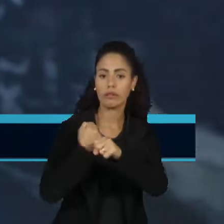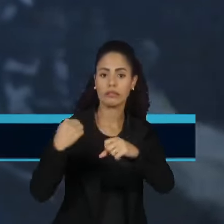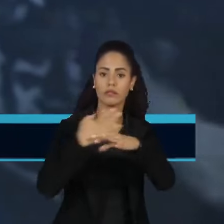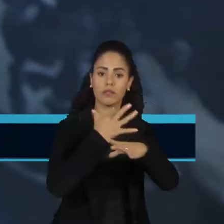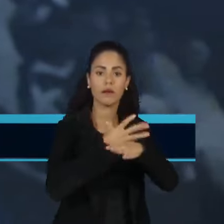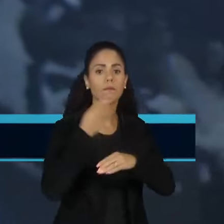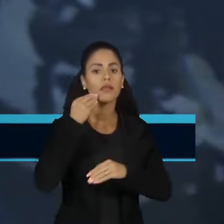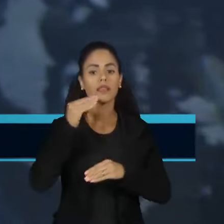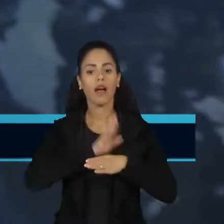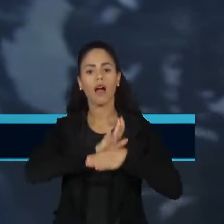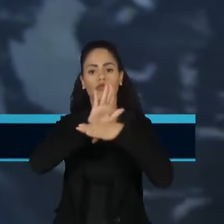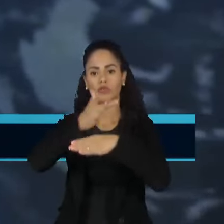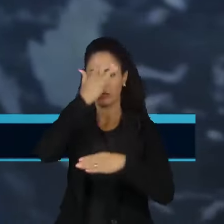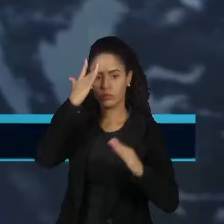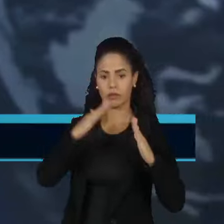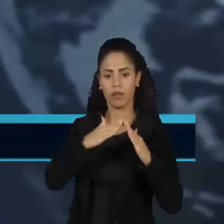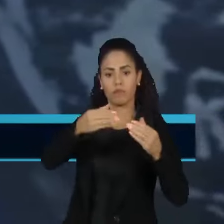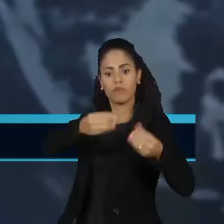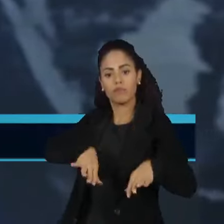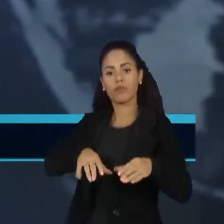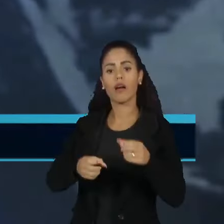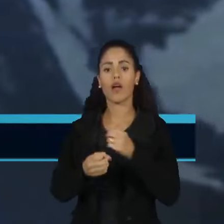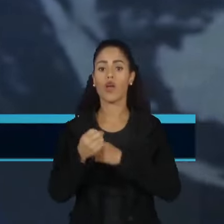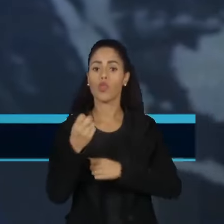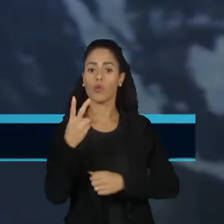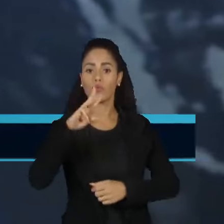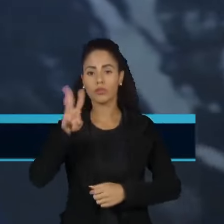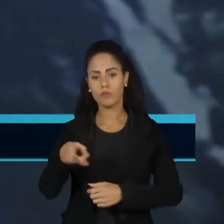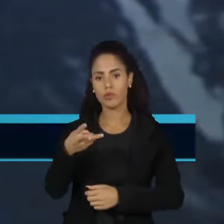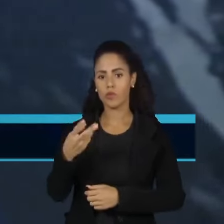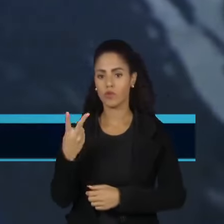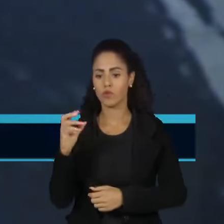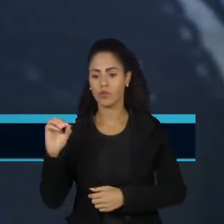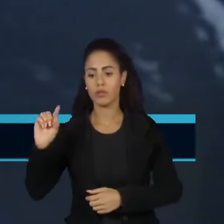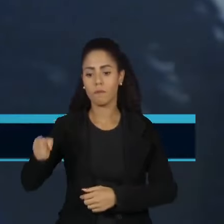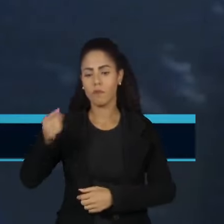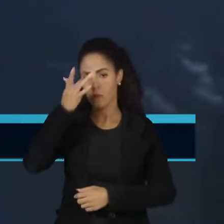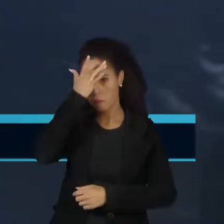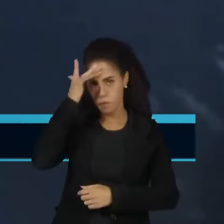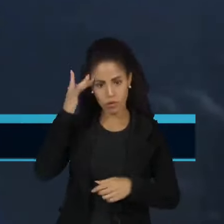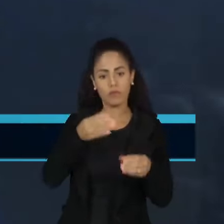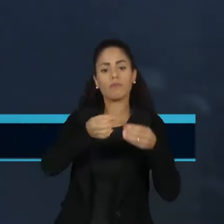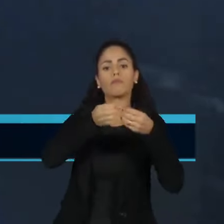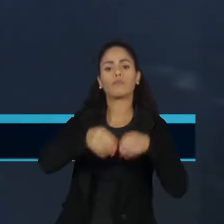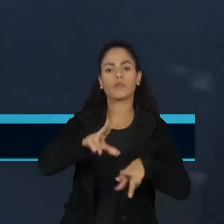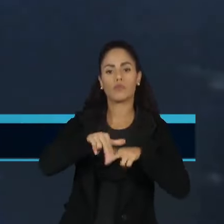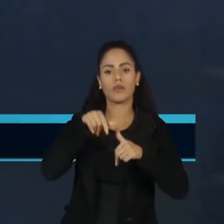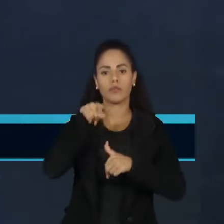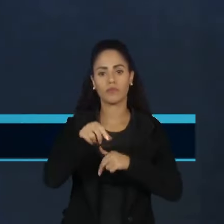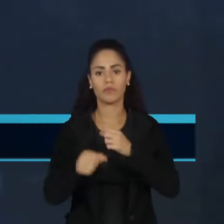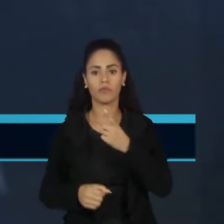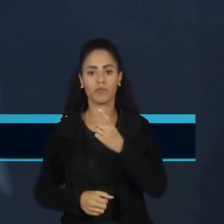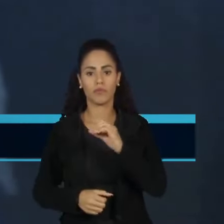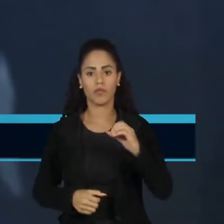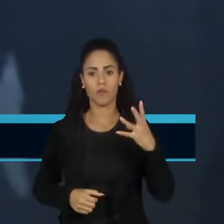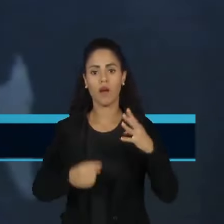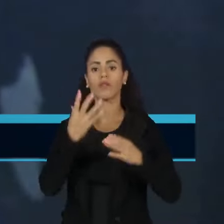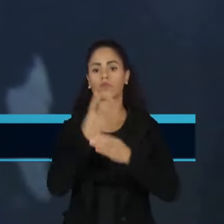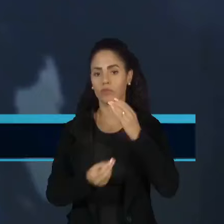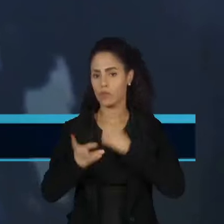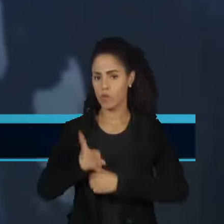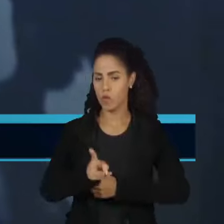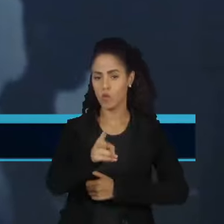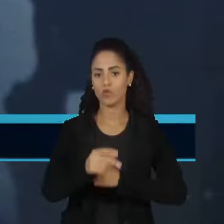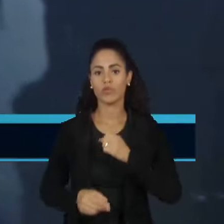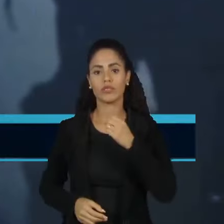para abrigar quem perdeu tudo. Mais de 2 milhões e 200 mil pessoas foram afetadas, 104 estão desaparecidas